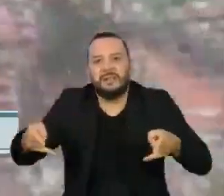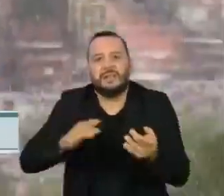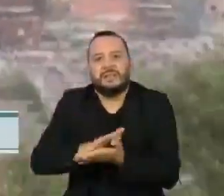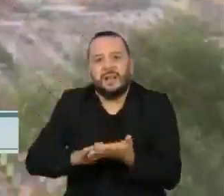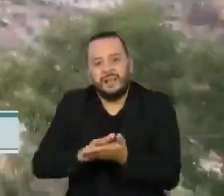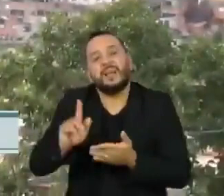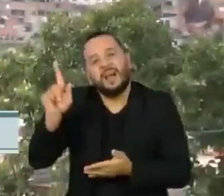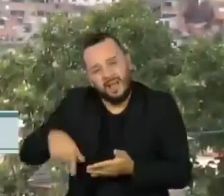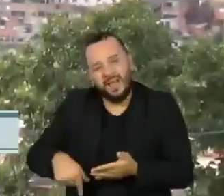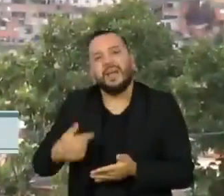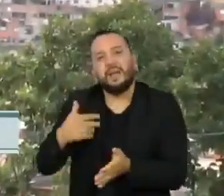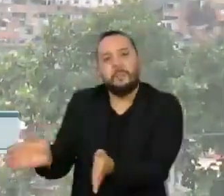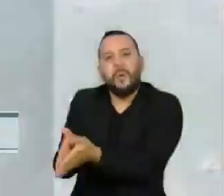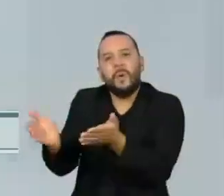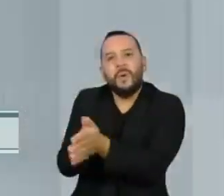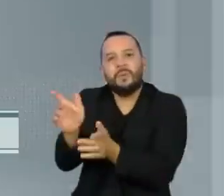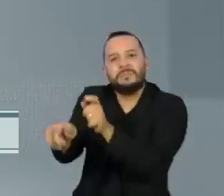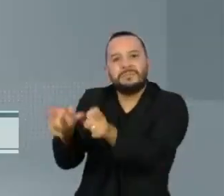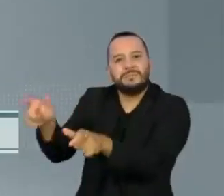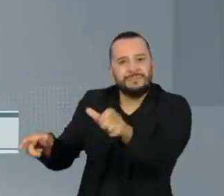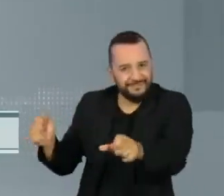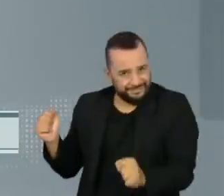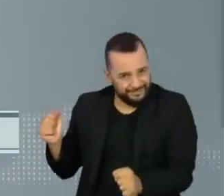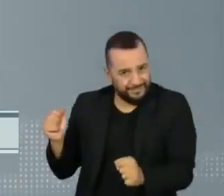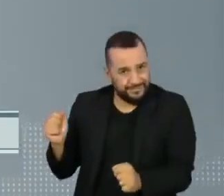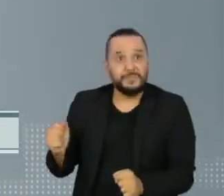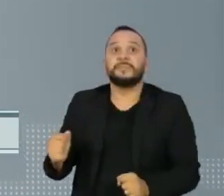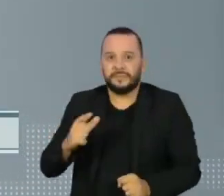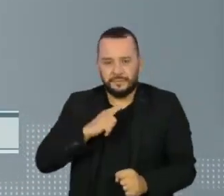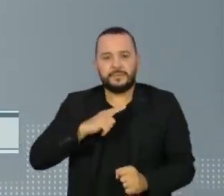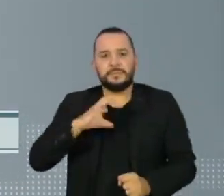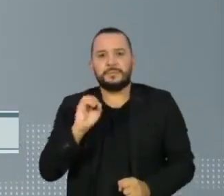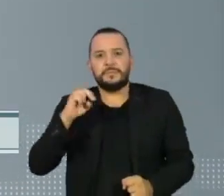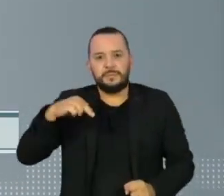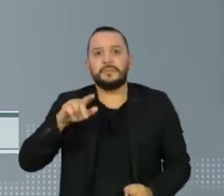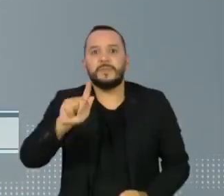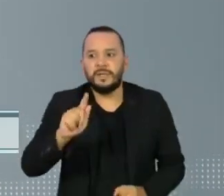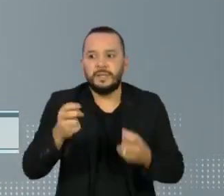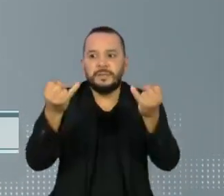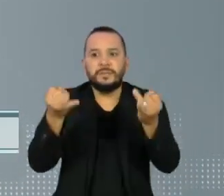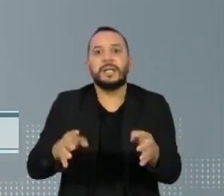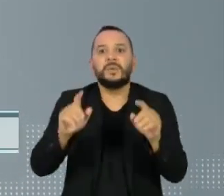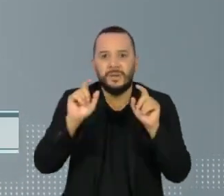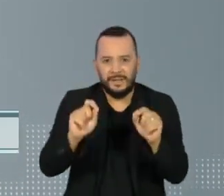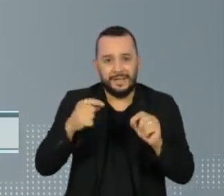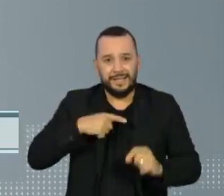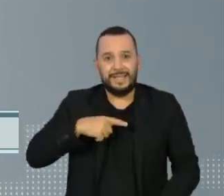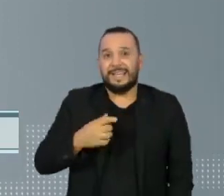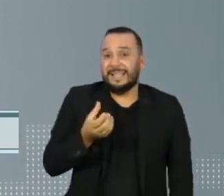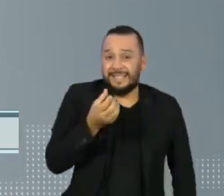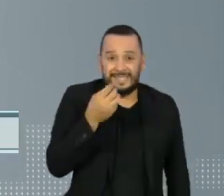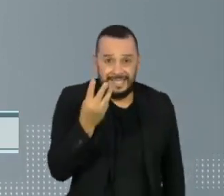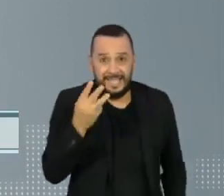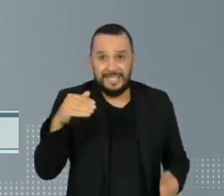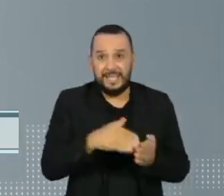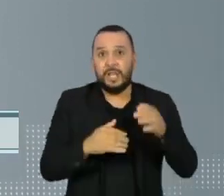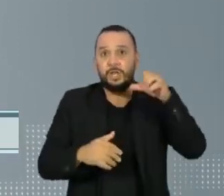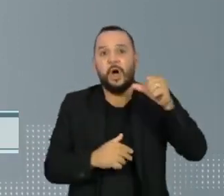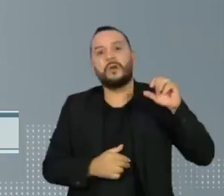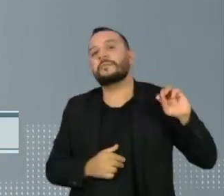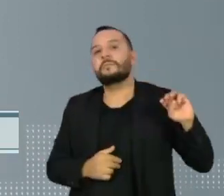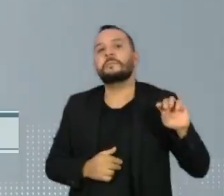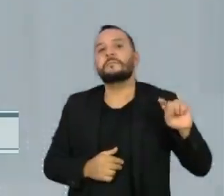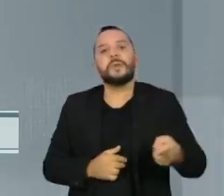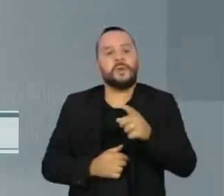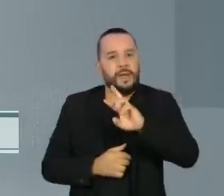pobreza menstrual. Segundo um relatório da ONG Girl Up, gastamos de 3 a 9 mil reais ao longo da vida com